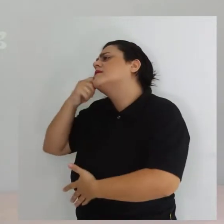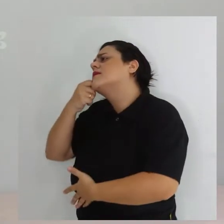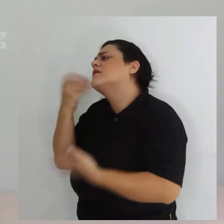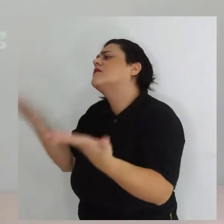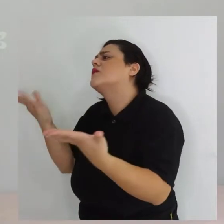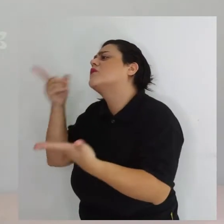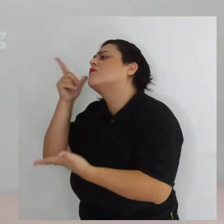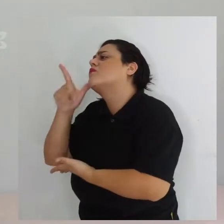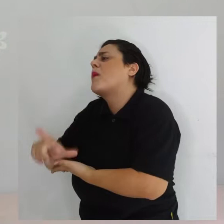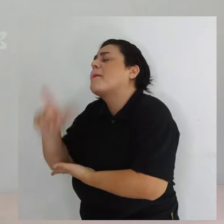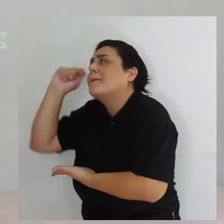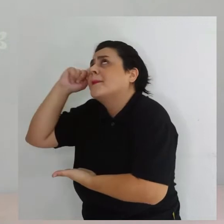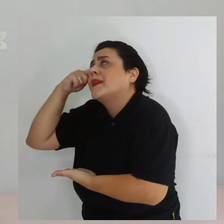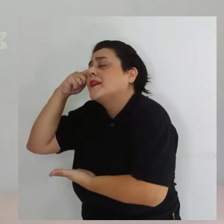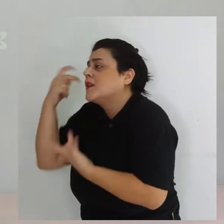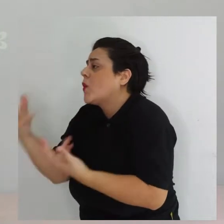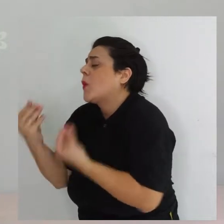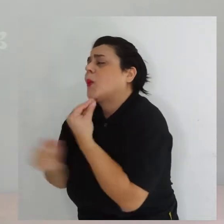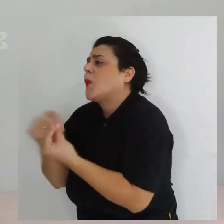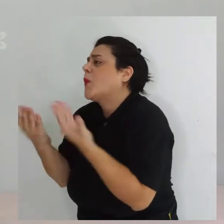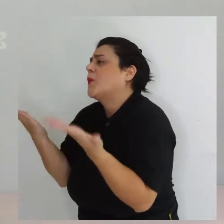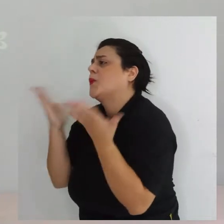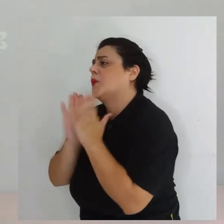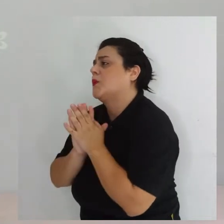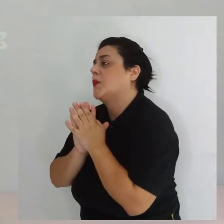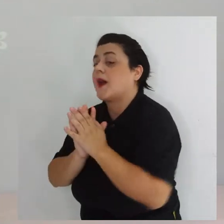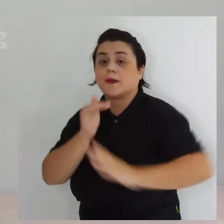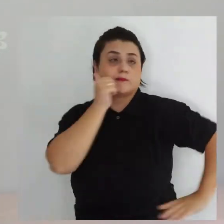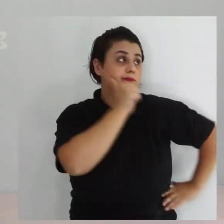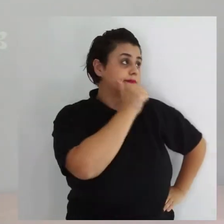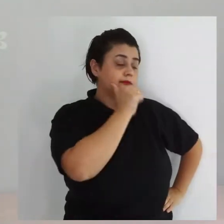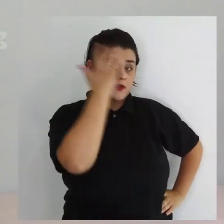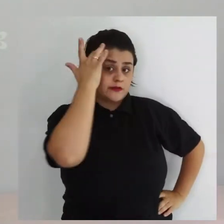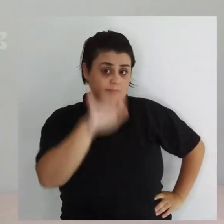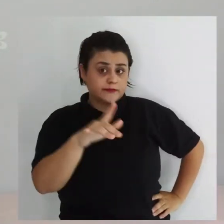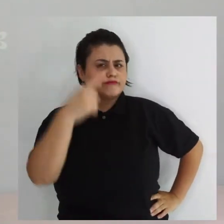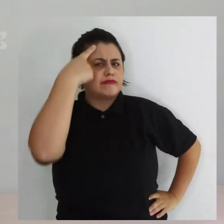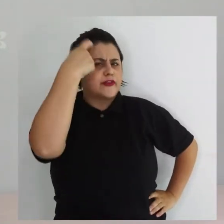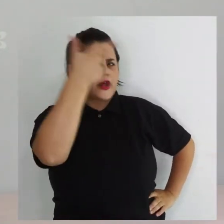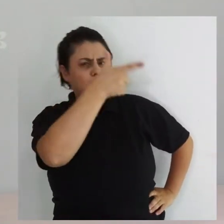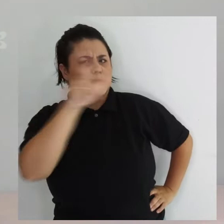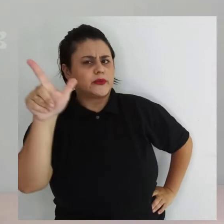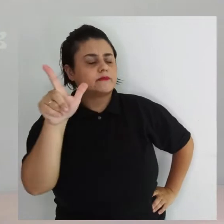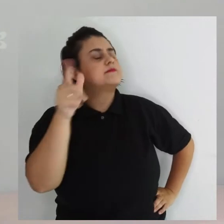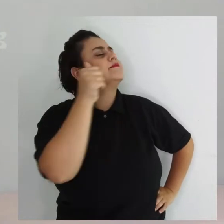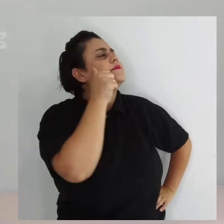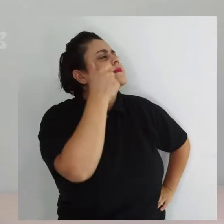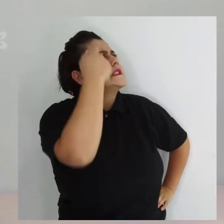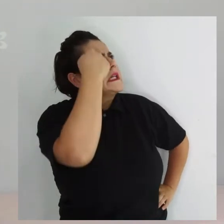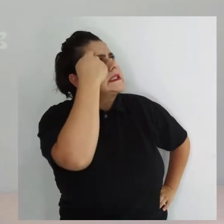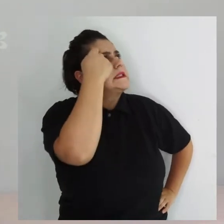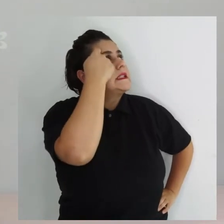qual é o teu segredo para ser tão pretinha? A menina não sabia e já ia inventando outra coisa.